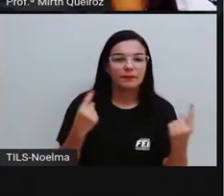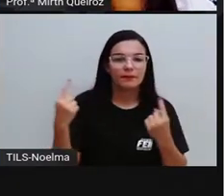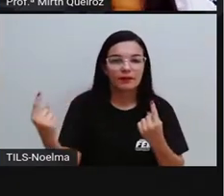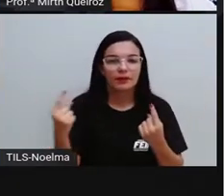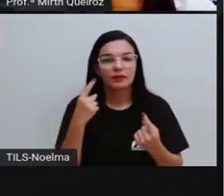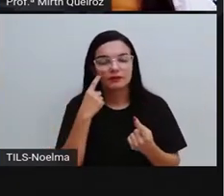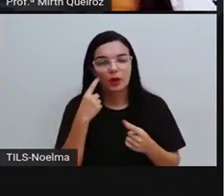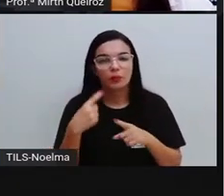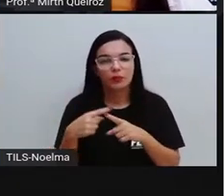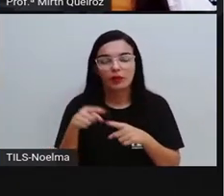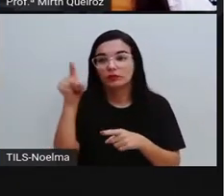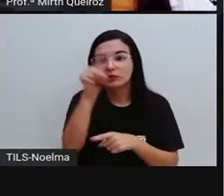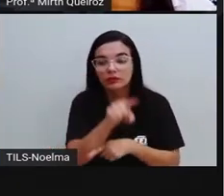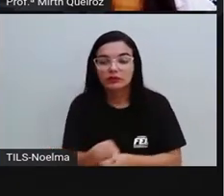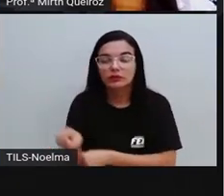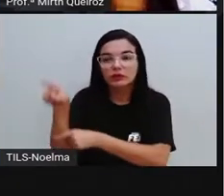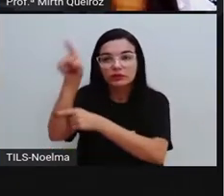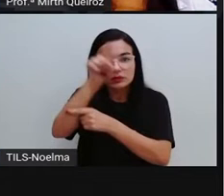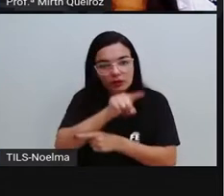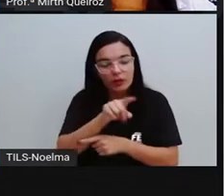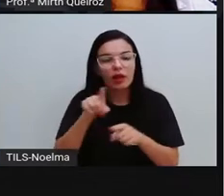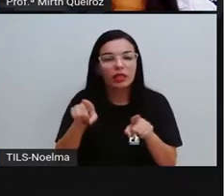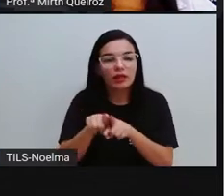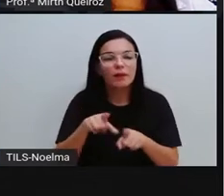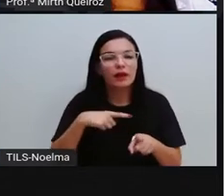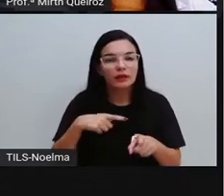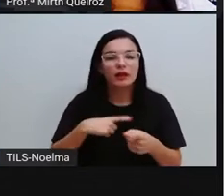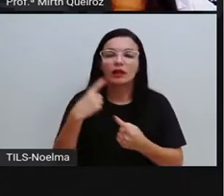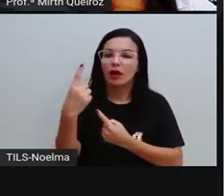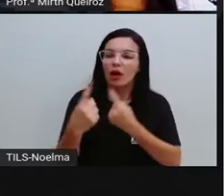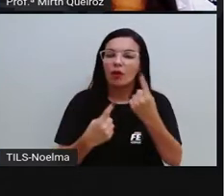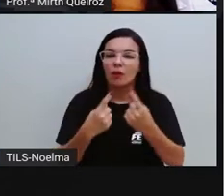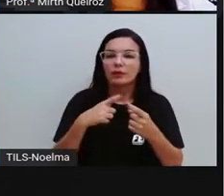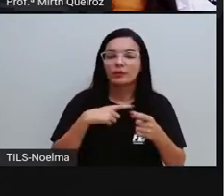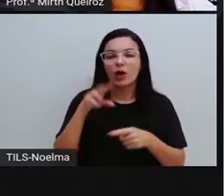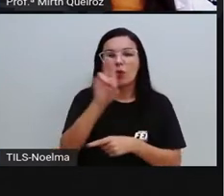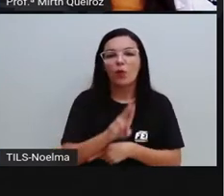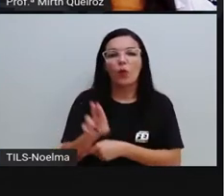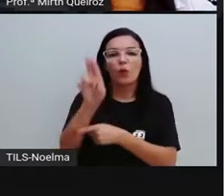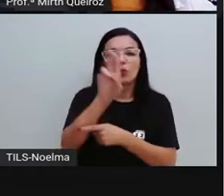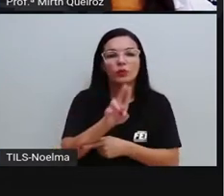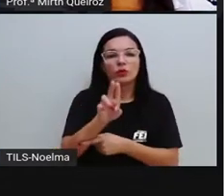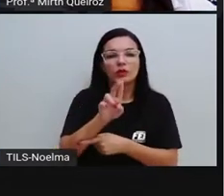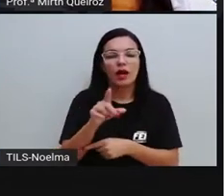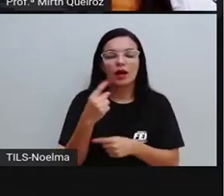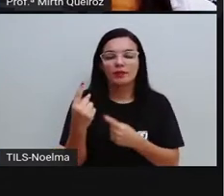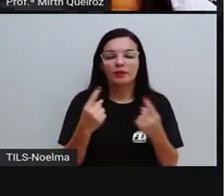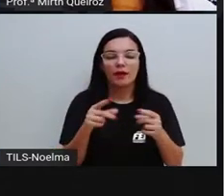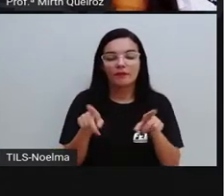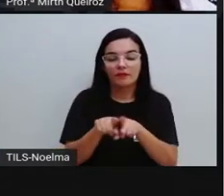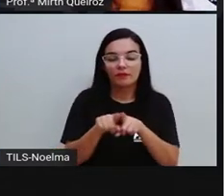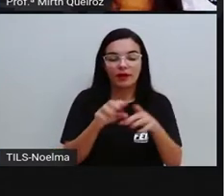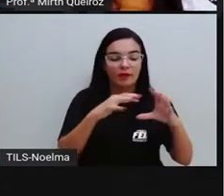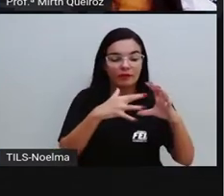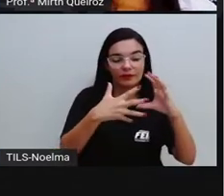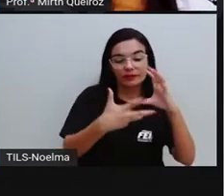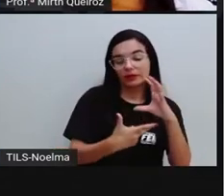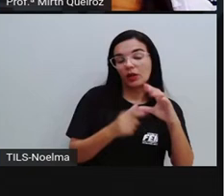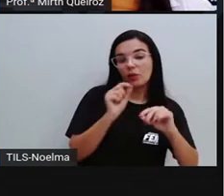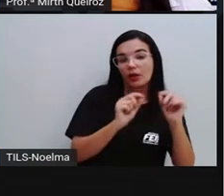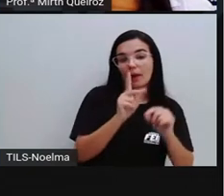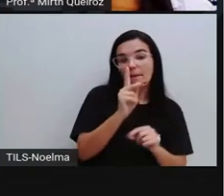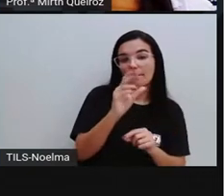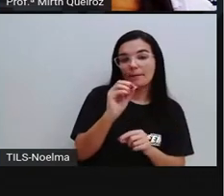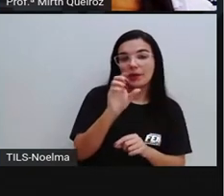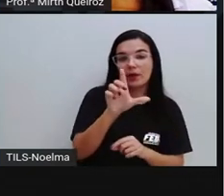vídeo e dentre essas figuras a gente vai utilizar algumas delas para a gente poder fazer essa classificação em poliedros e não